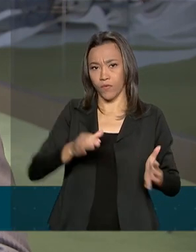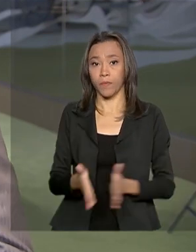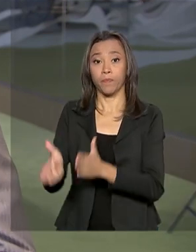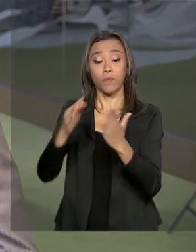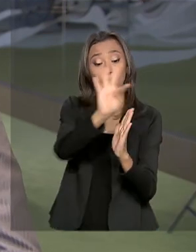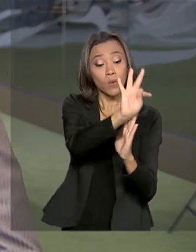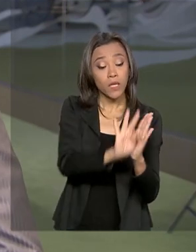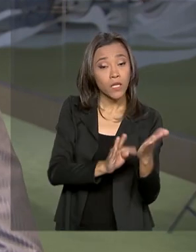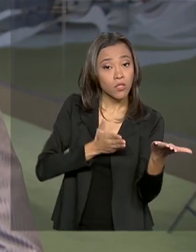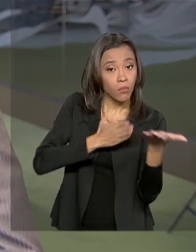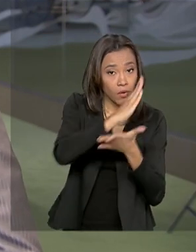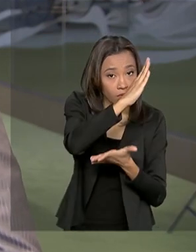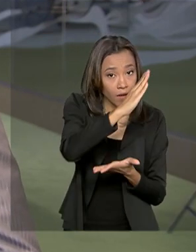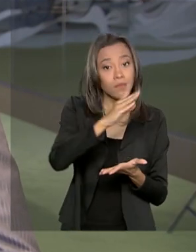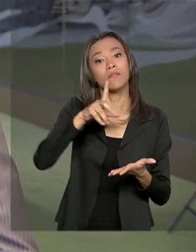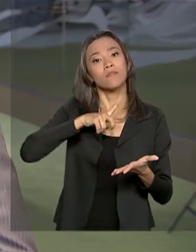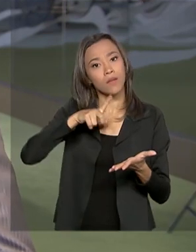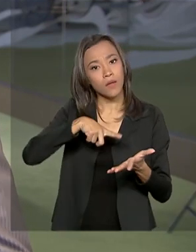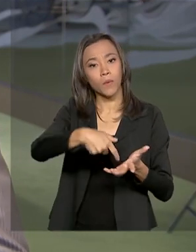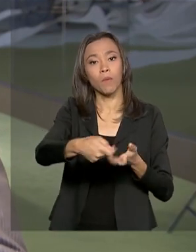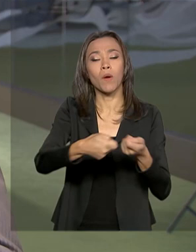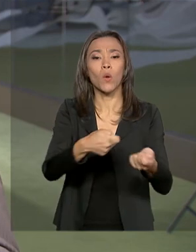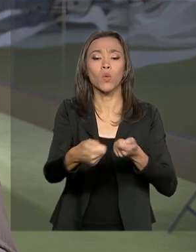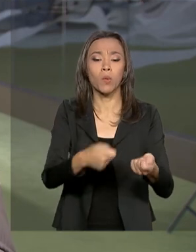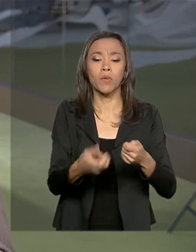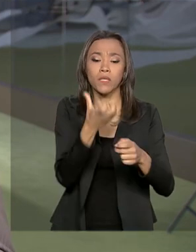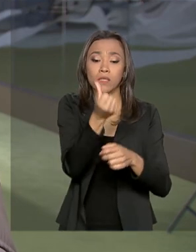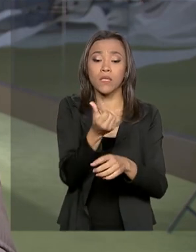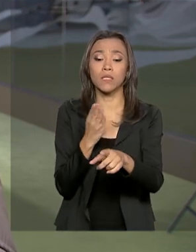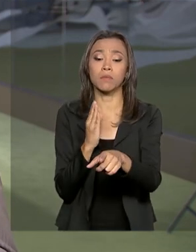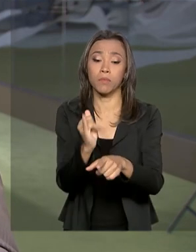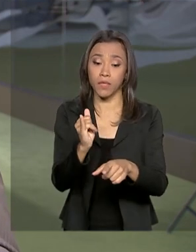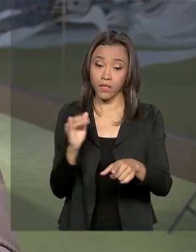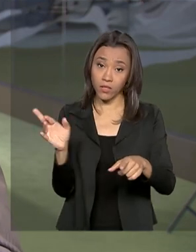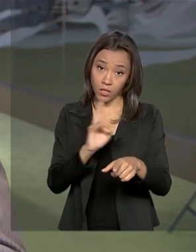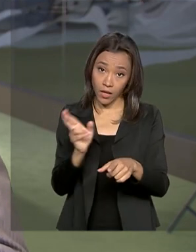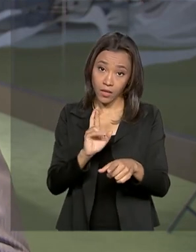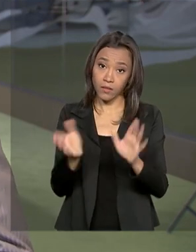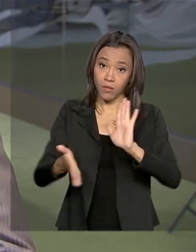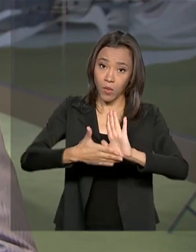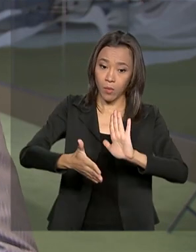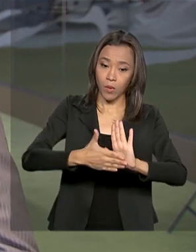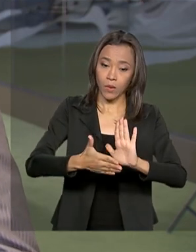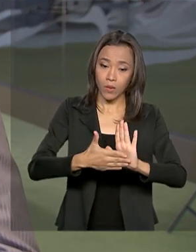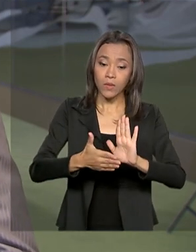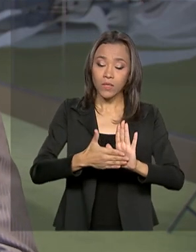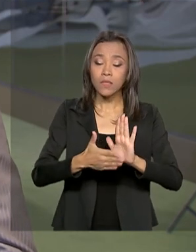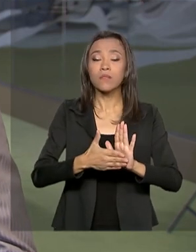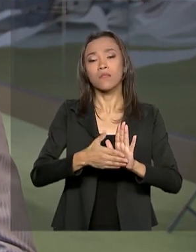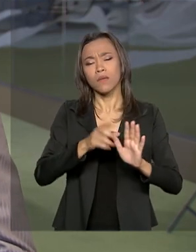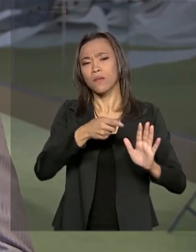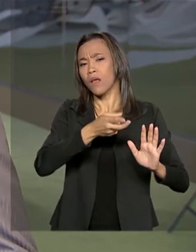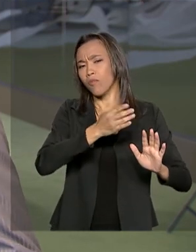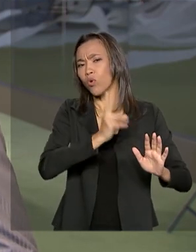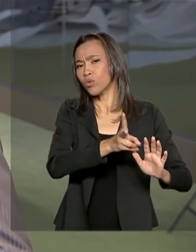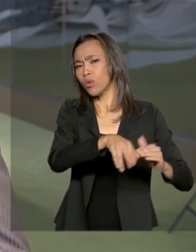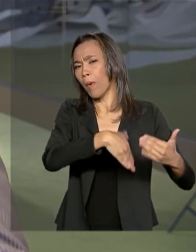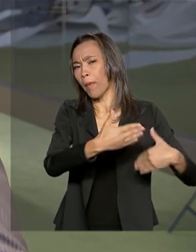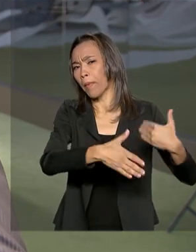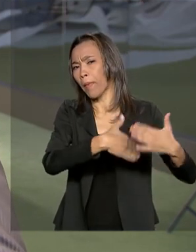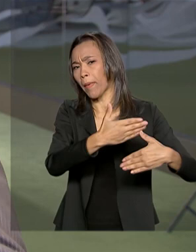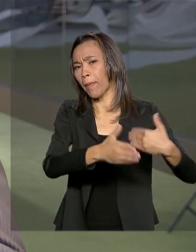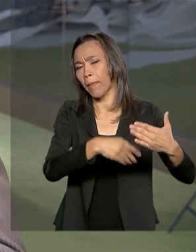aprovado projeta também uma economia de R 6 bilhões na proposta ainda em tramitação, que prevê